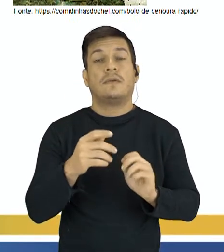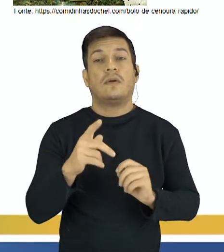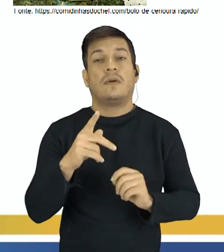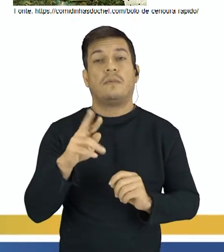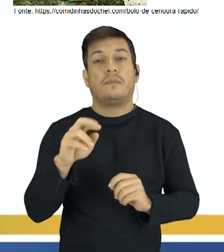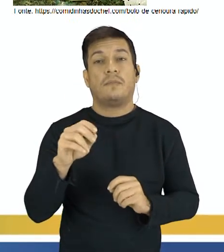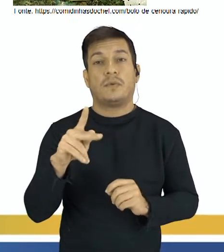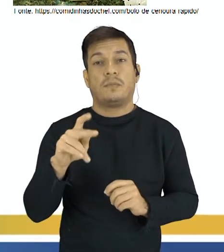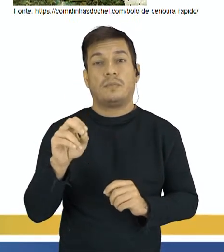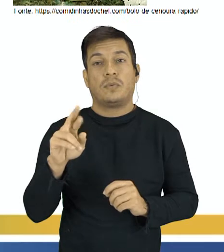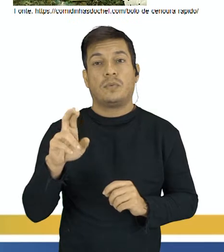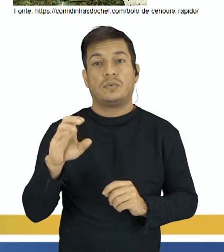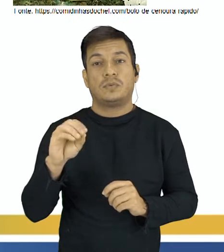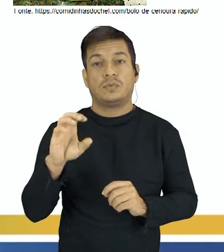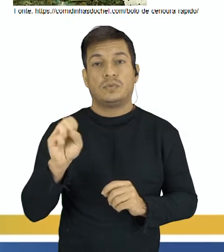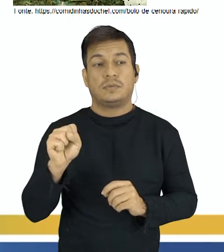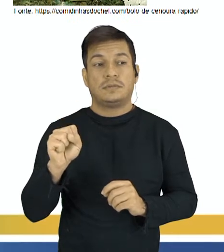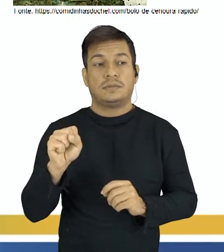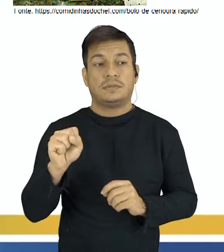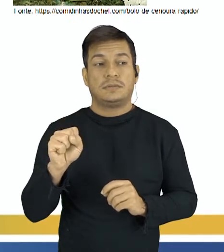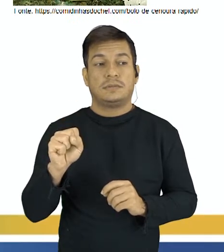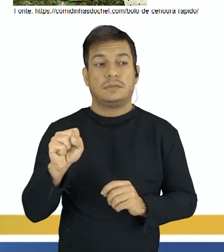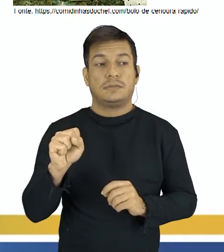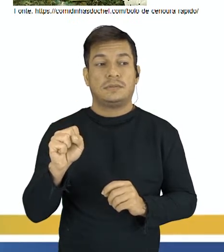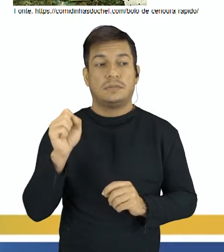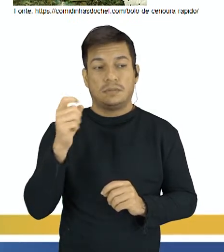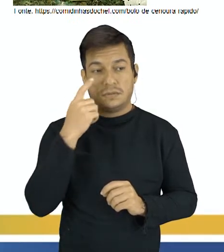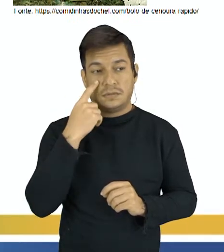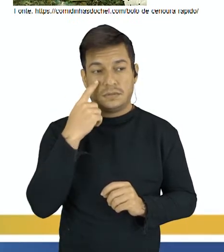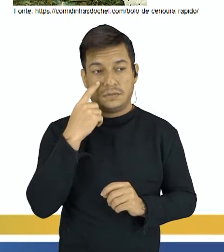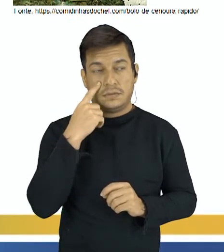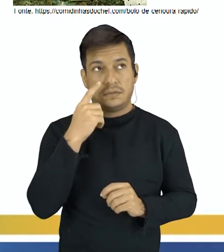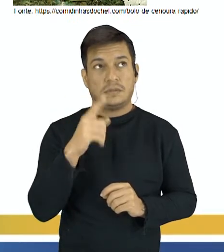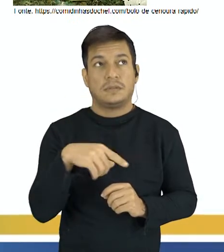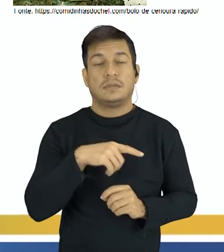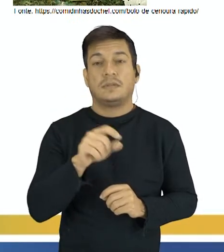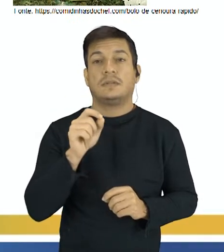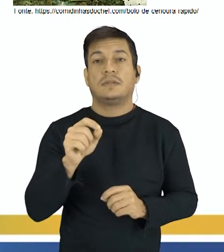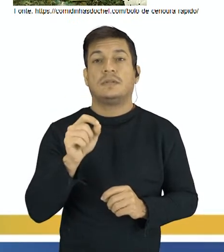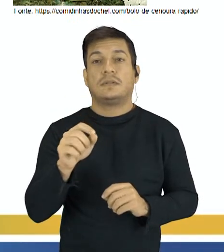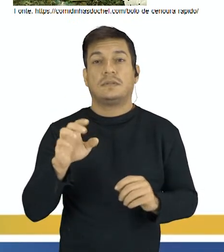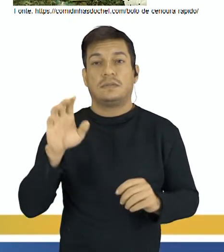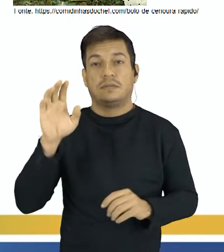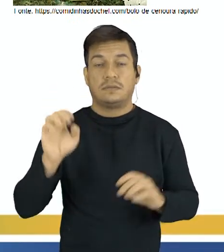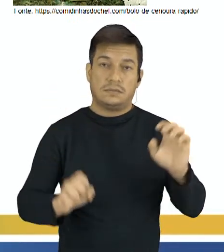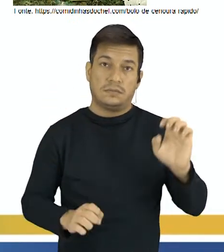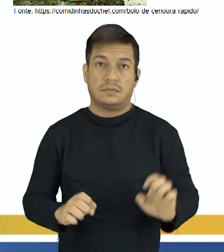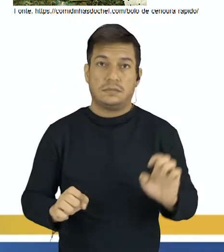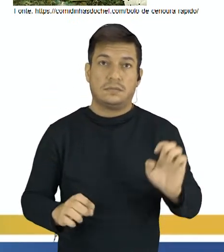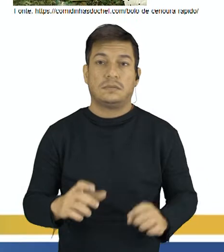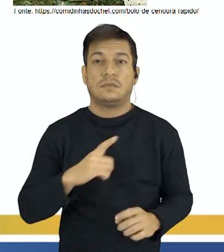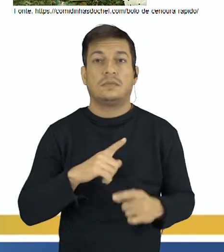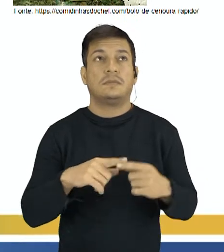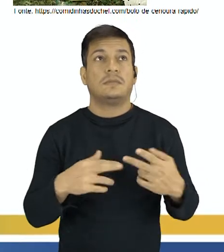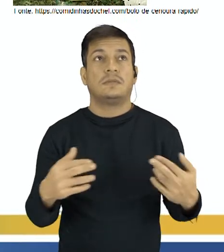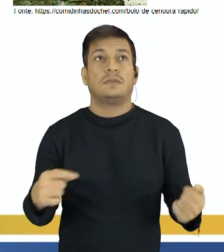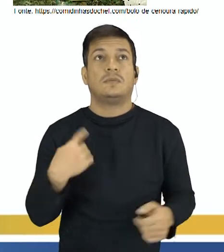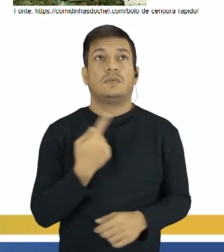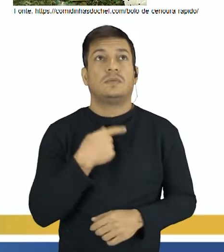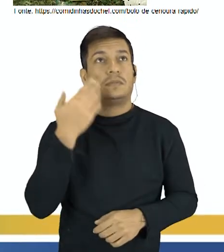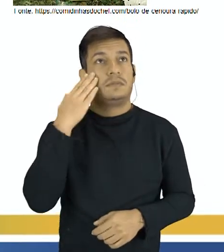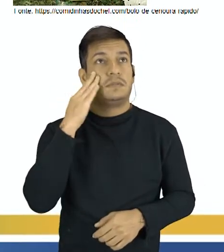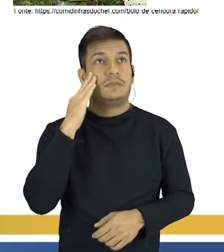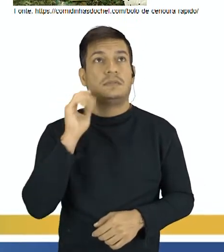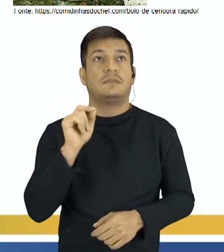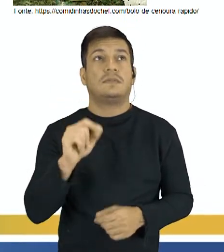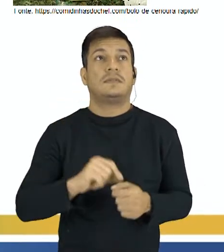estequiométricas. O que que acontece? Ali a gente tem, do lado da esquerda, gente tem todo o material que nós precisamos para